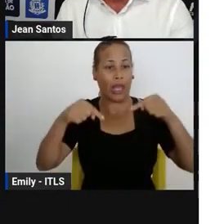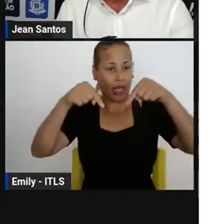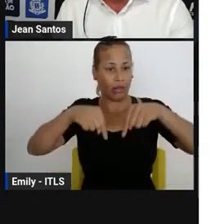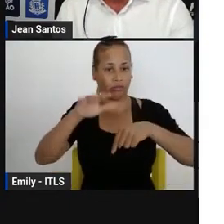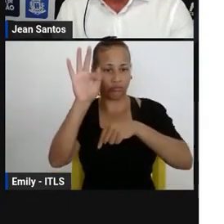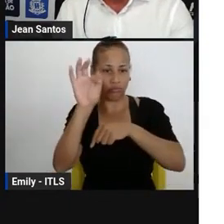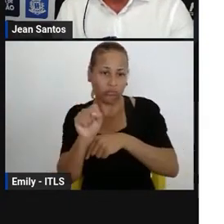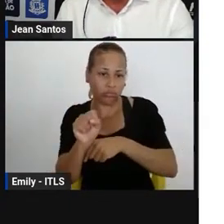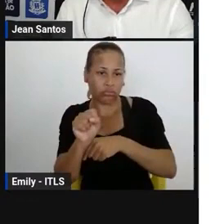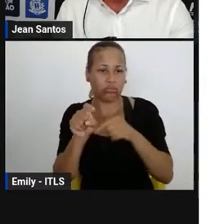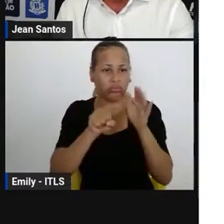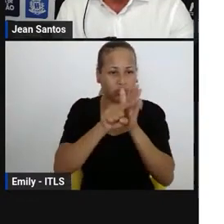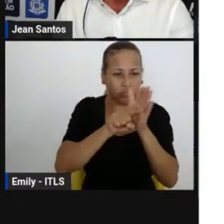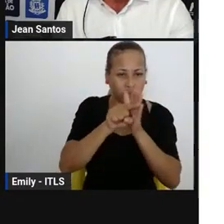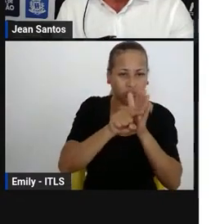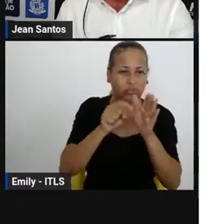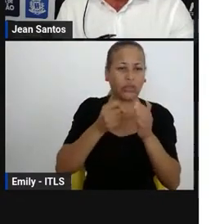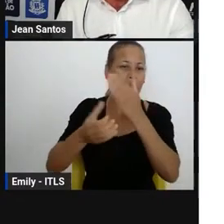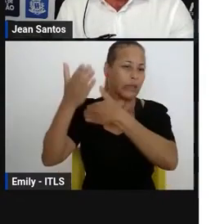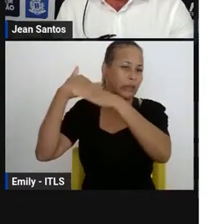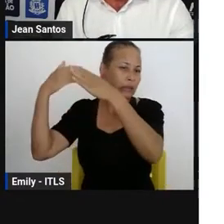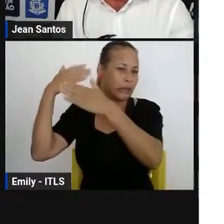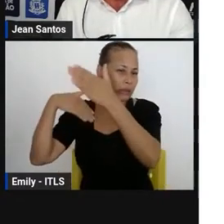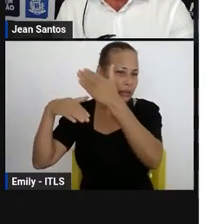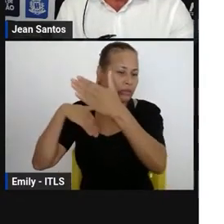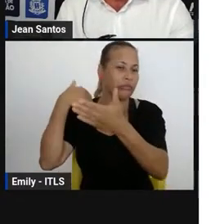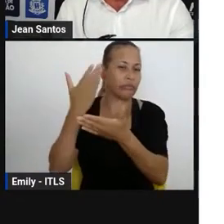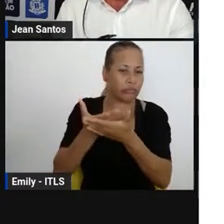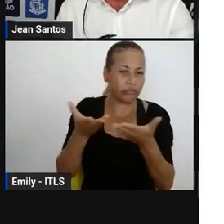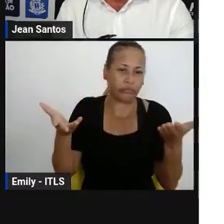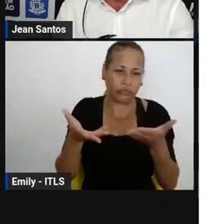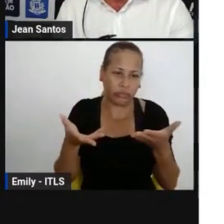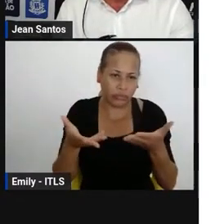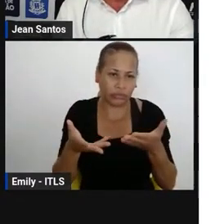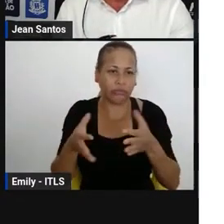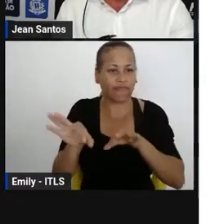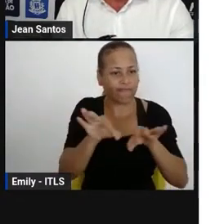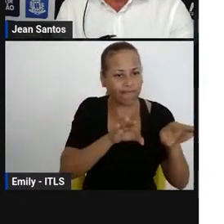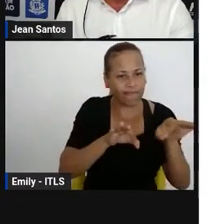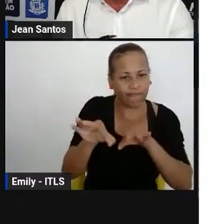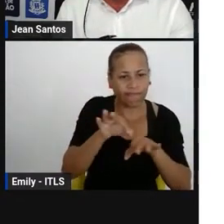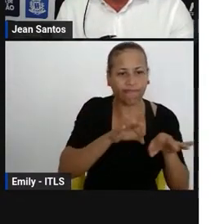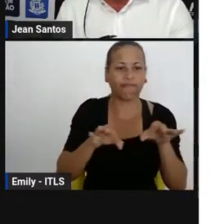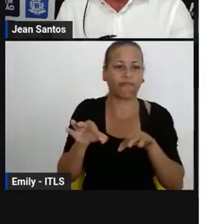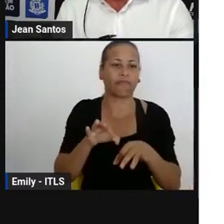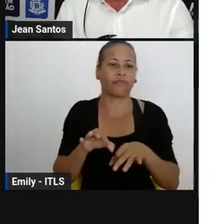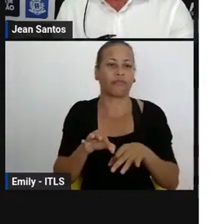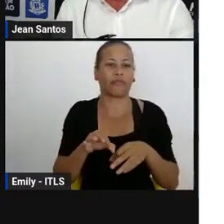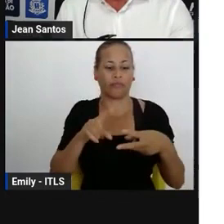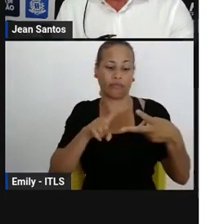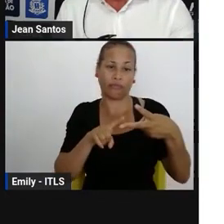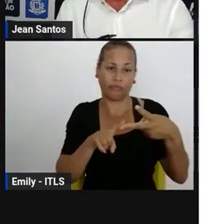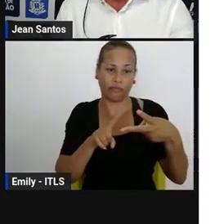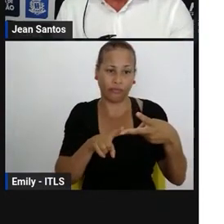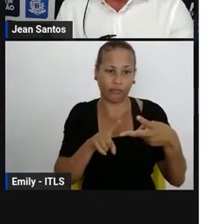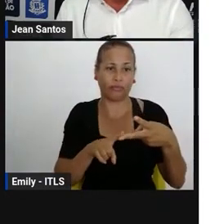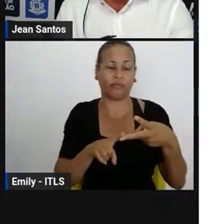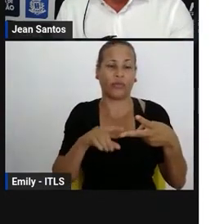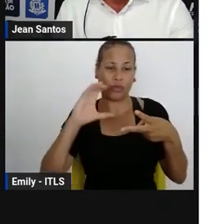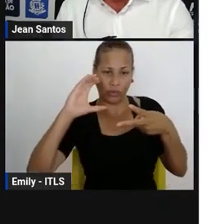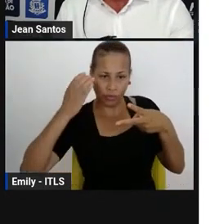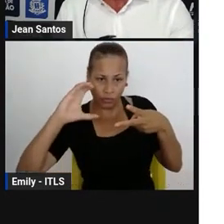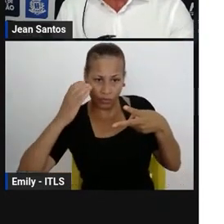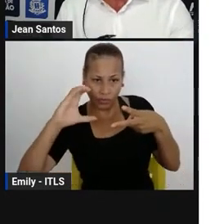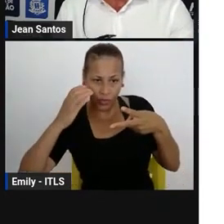atividades laborais no meio ambiente, e temos o ponto 2, que é a iniciação científica,